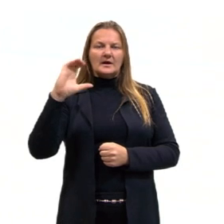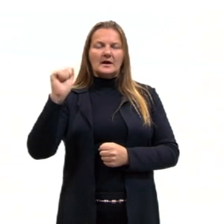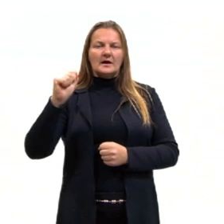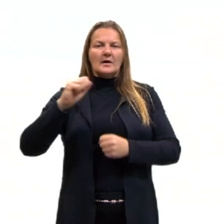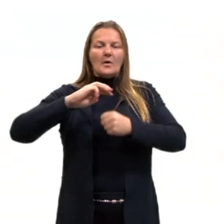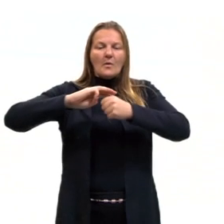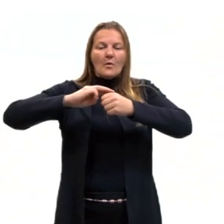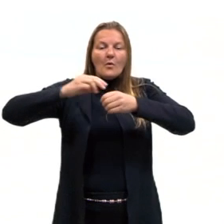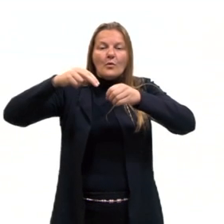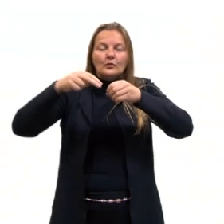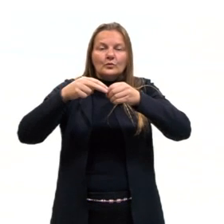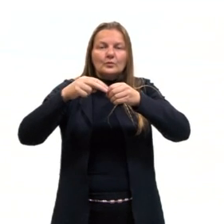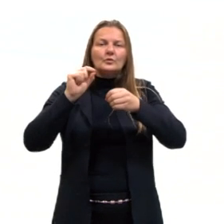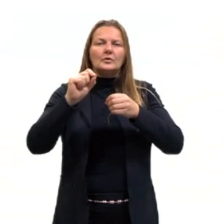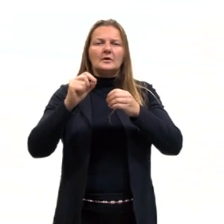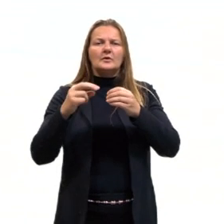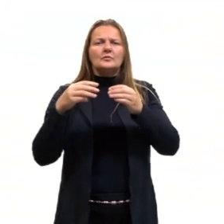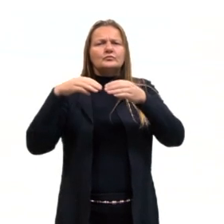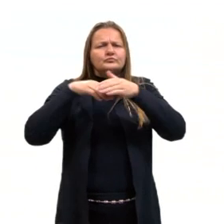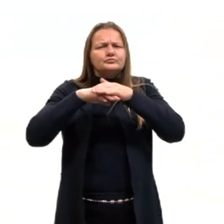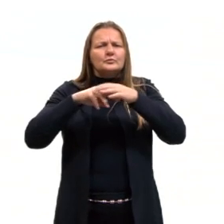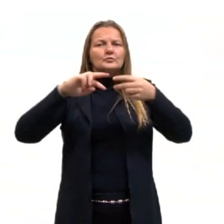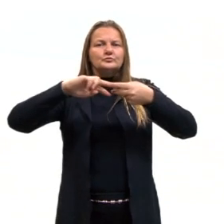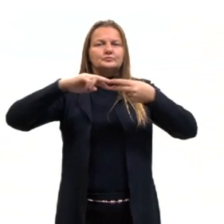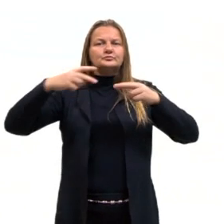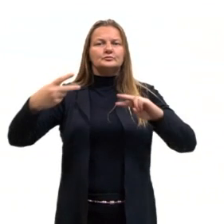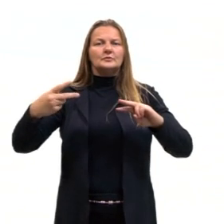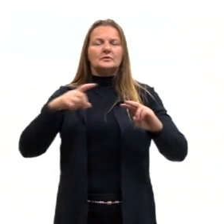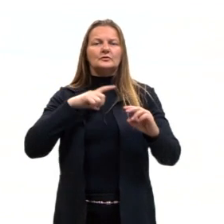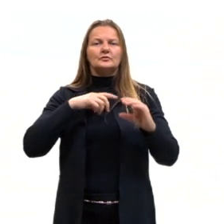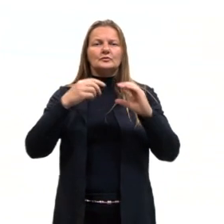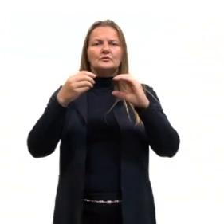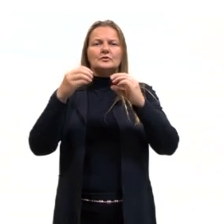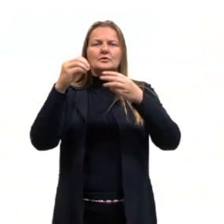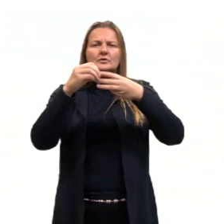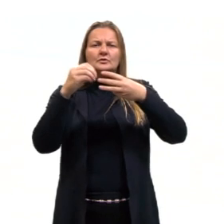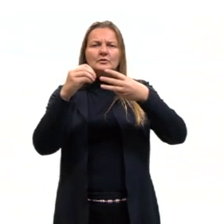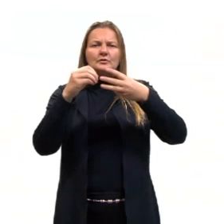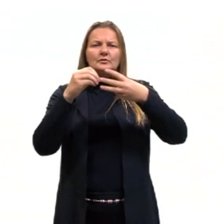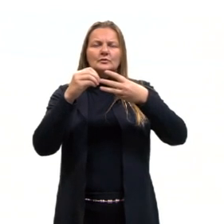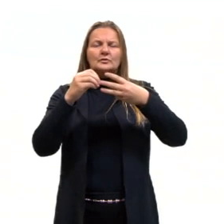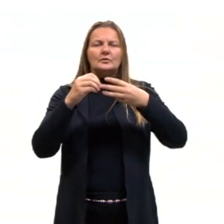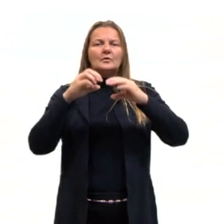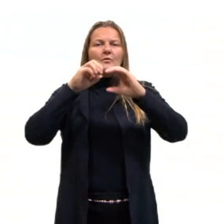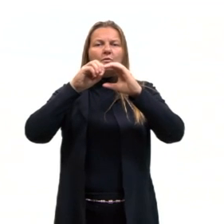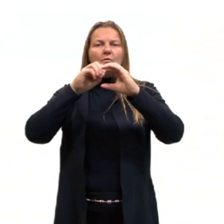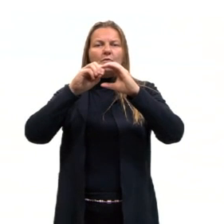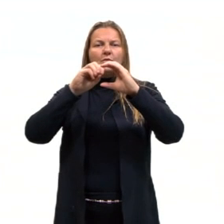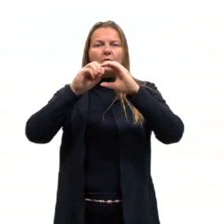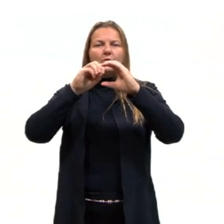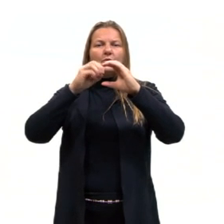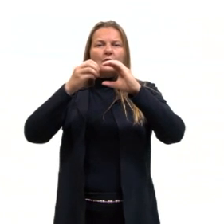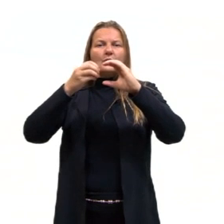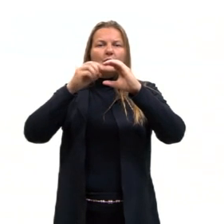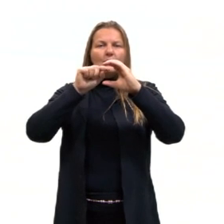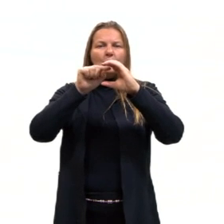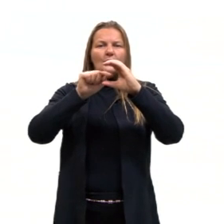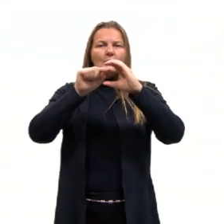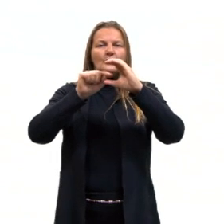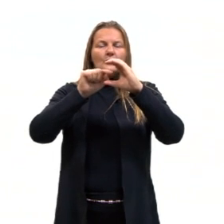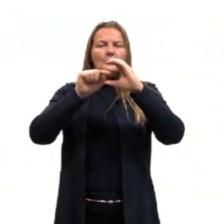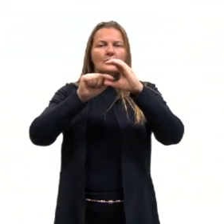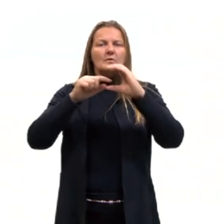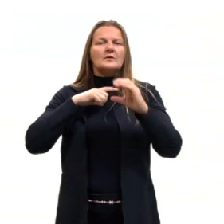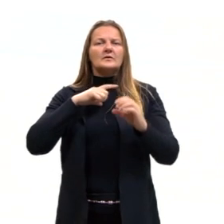armazenamento do material genético das células eucarióticas. E também ele pode ser considerado